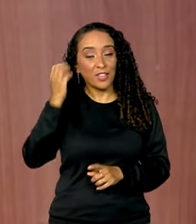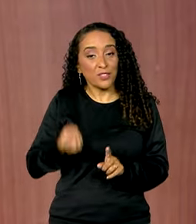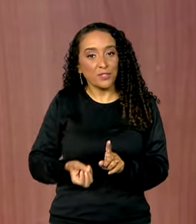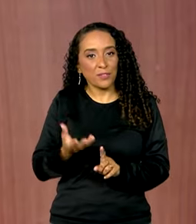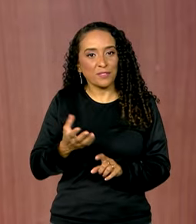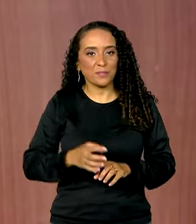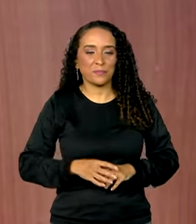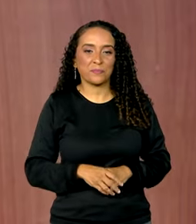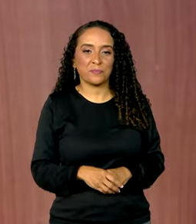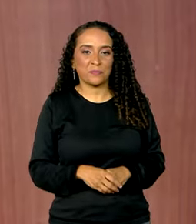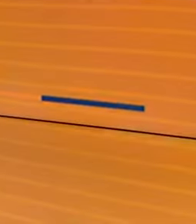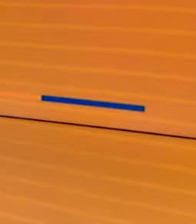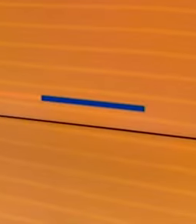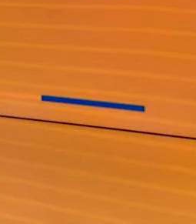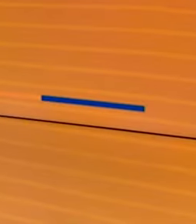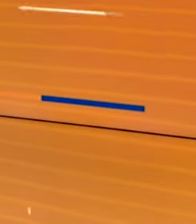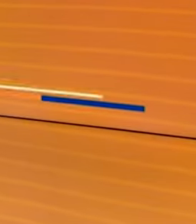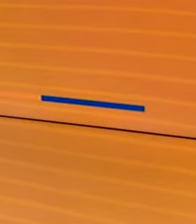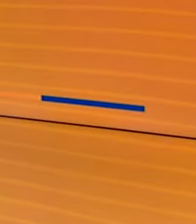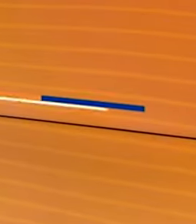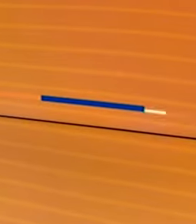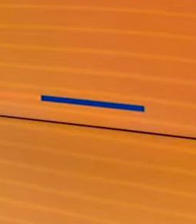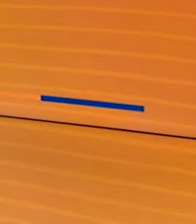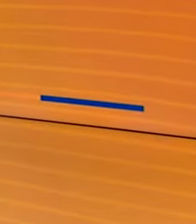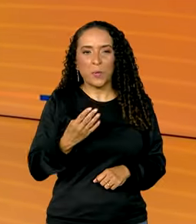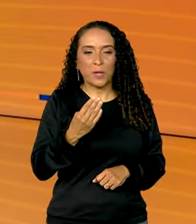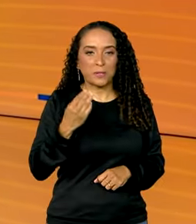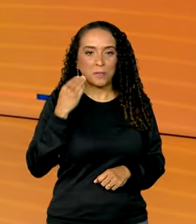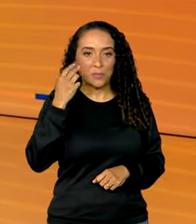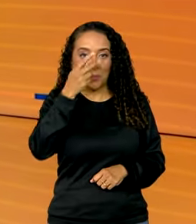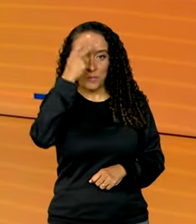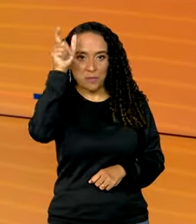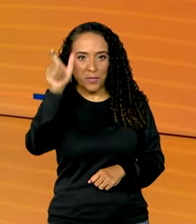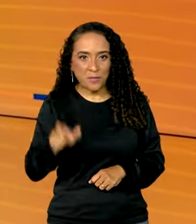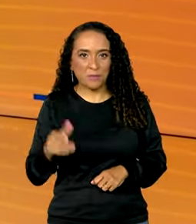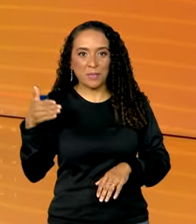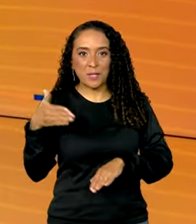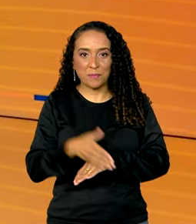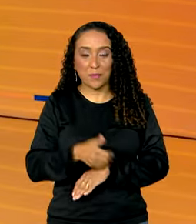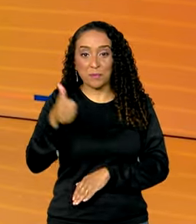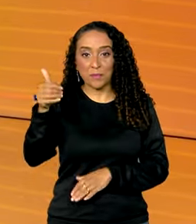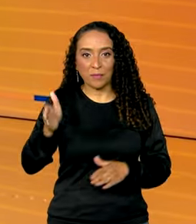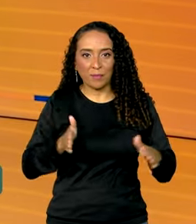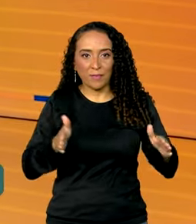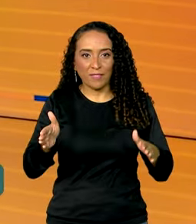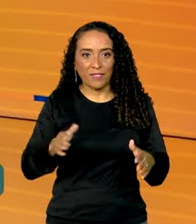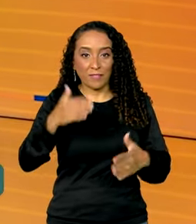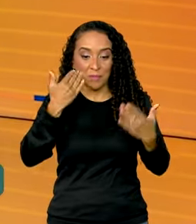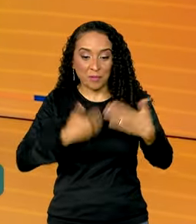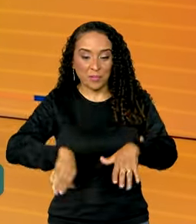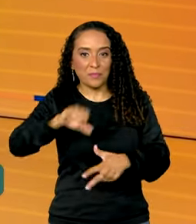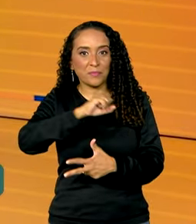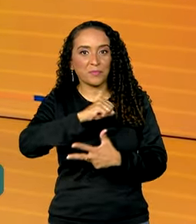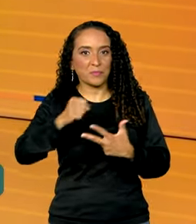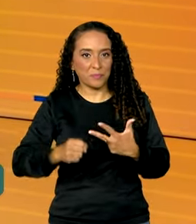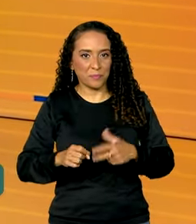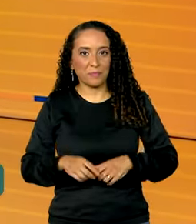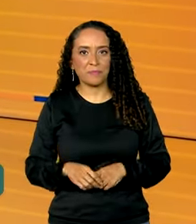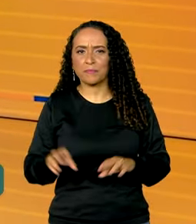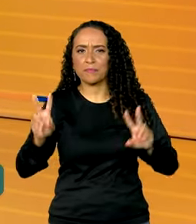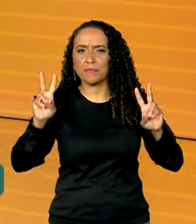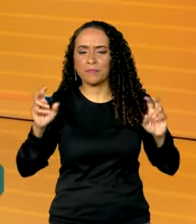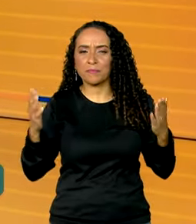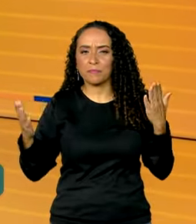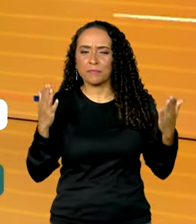pela Rádio GOV. Mais de 4 milhões de candidatos participaram da primeira etapa da prova do Enem. Em relação